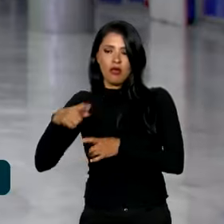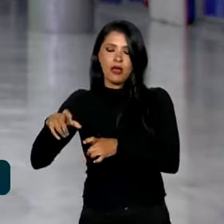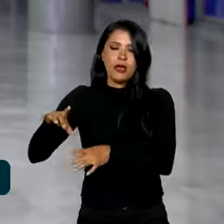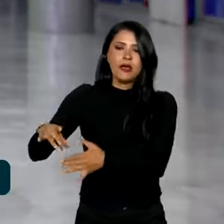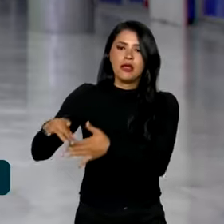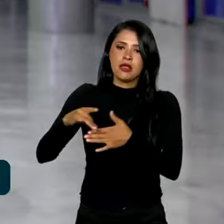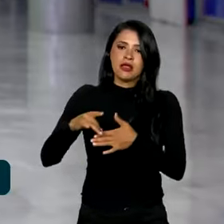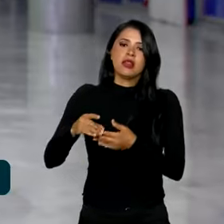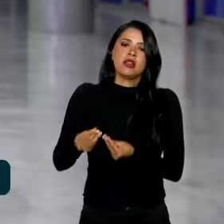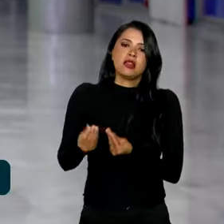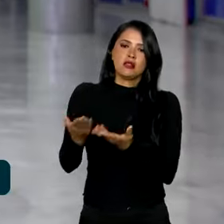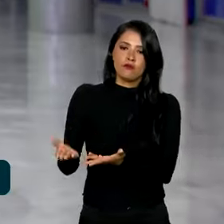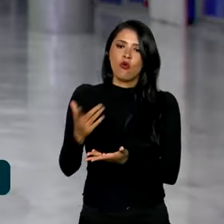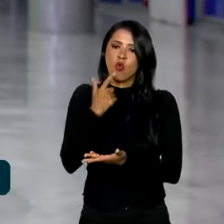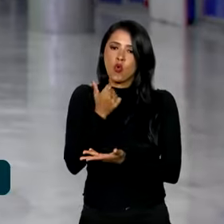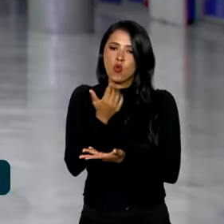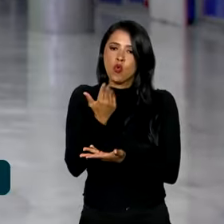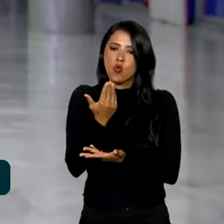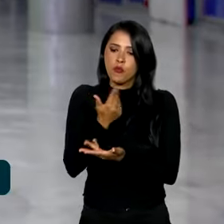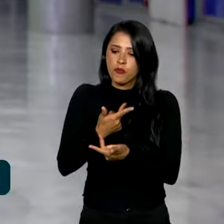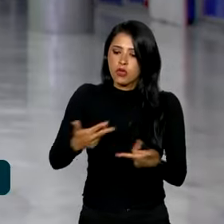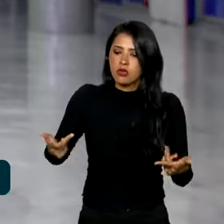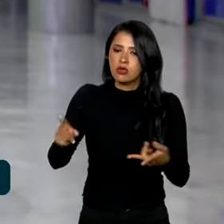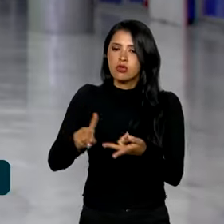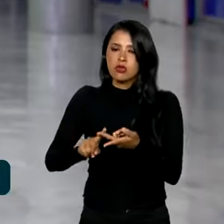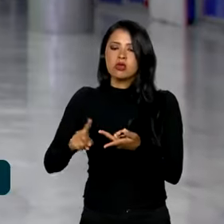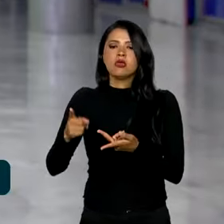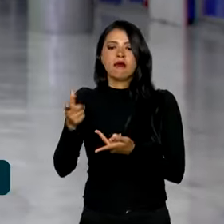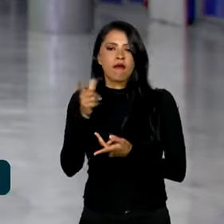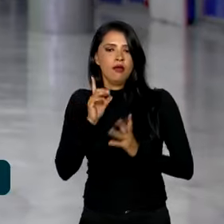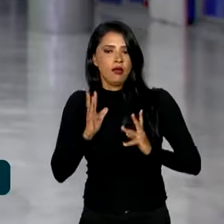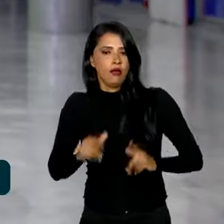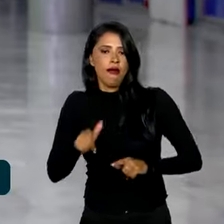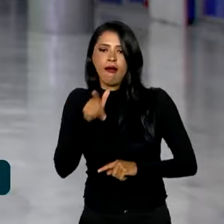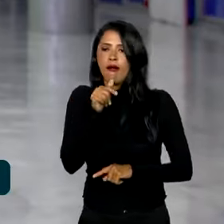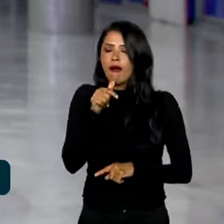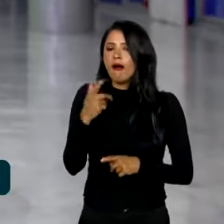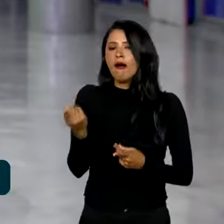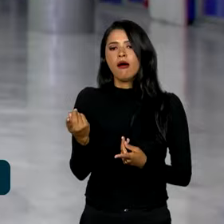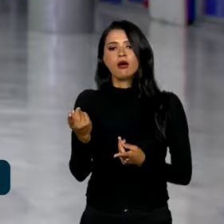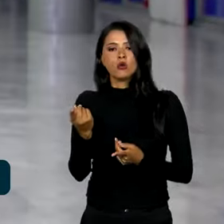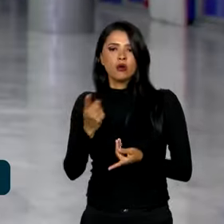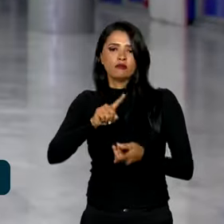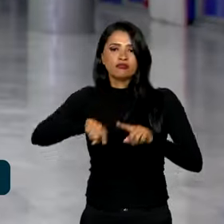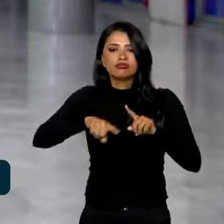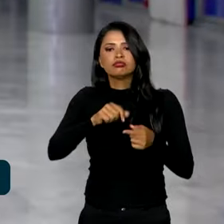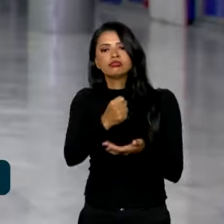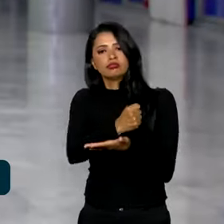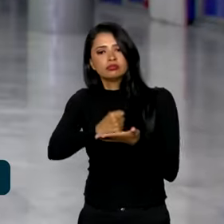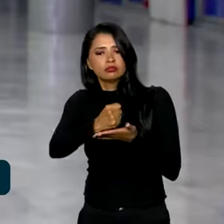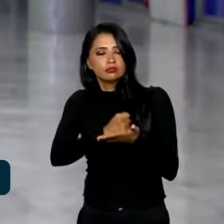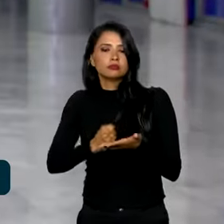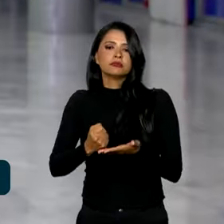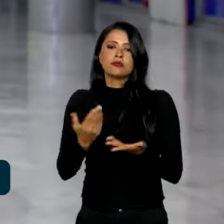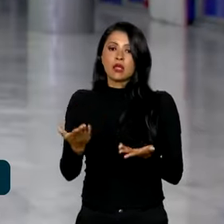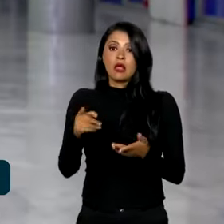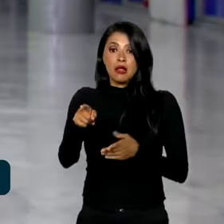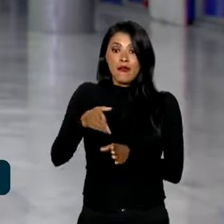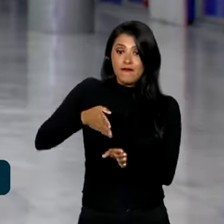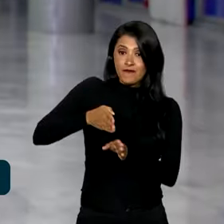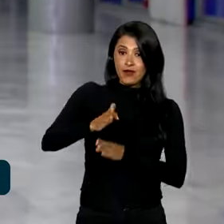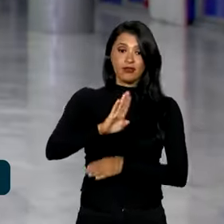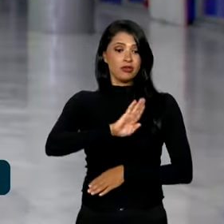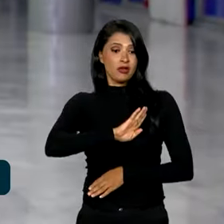alimentos, insumos médicos e purificadores de água. E na faixa de Gaza, então, região que não tem